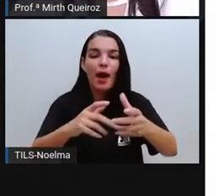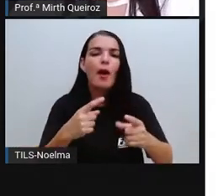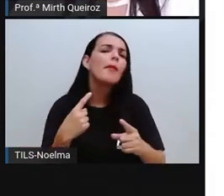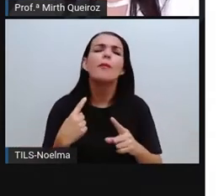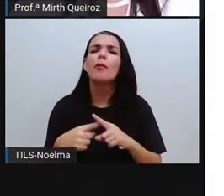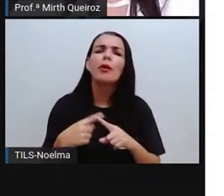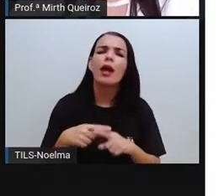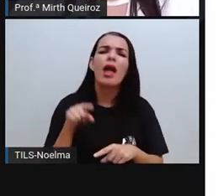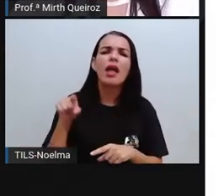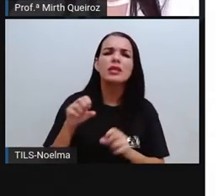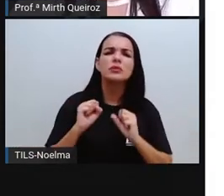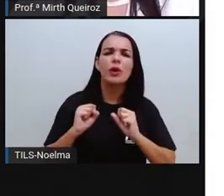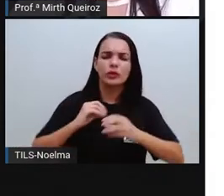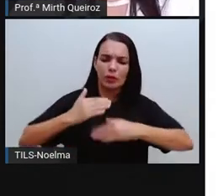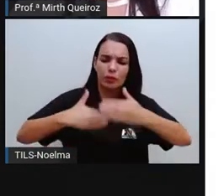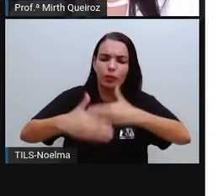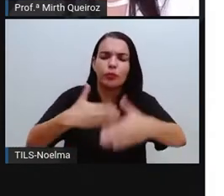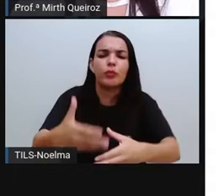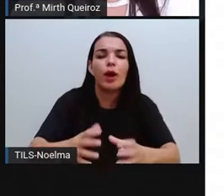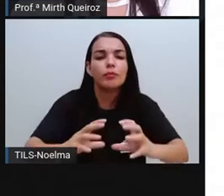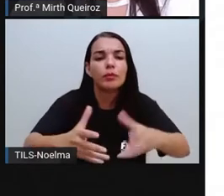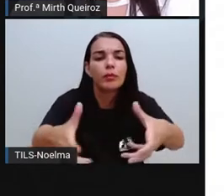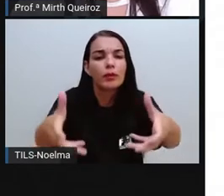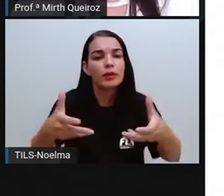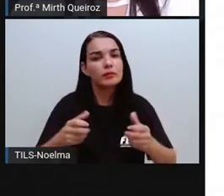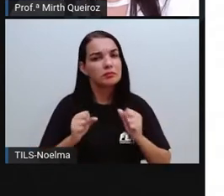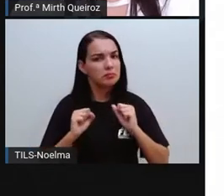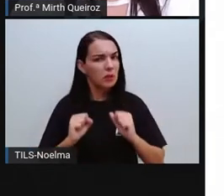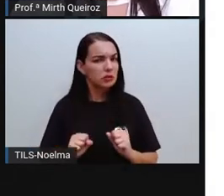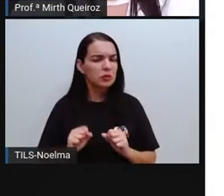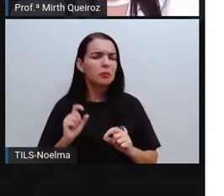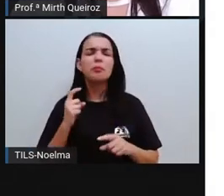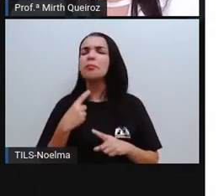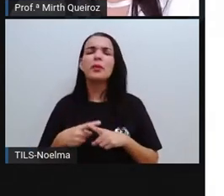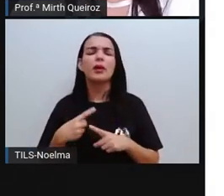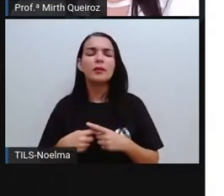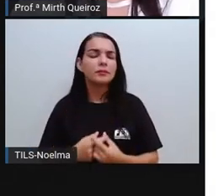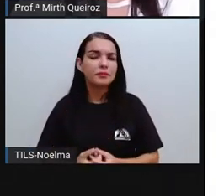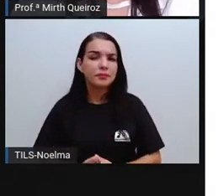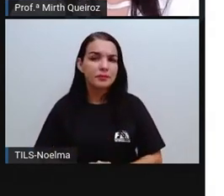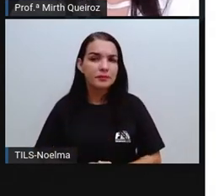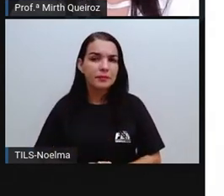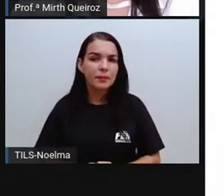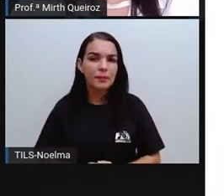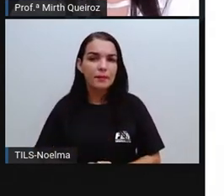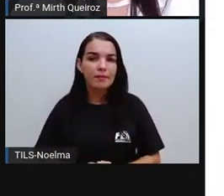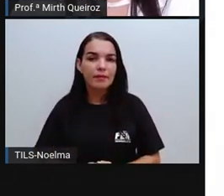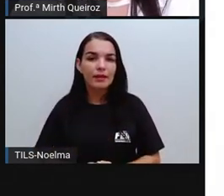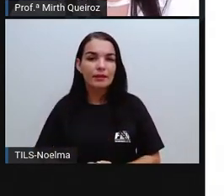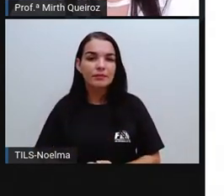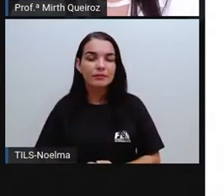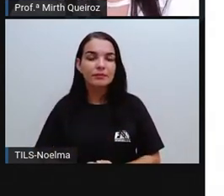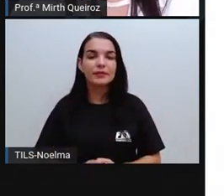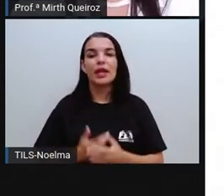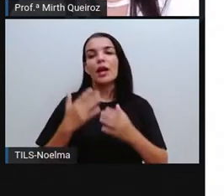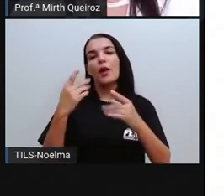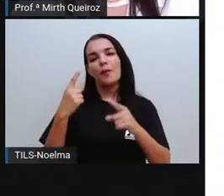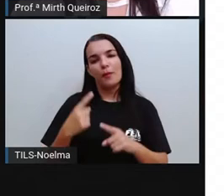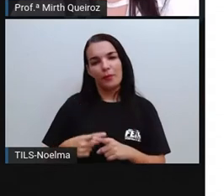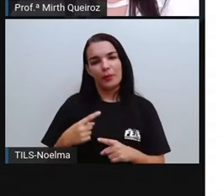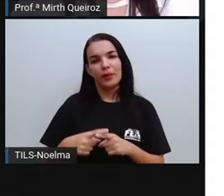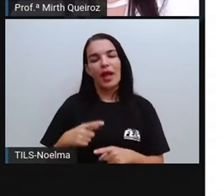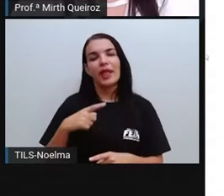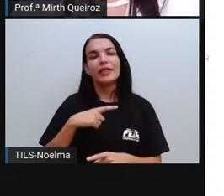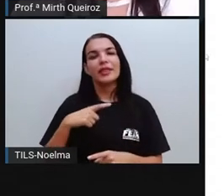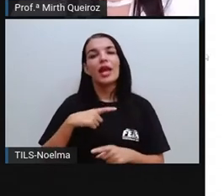a esfera, essas figuras vão rolarem? Por quê? Porque tem